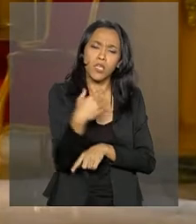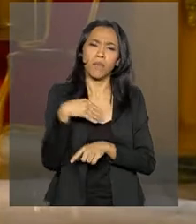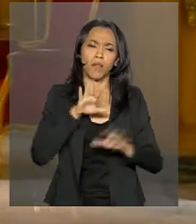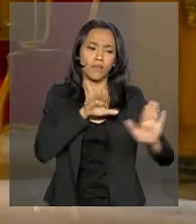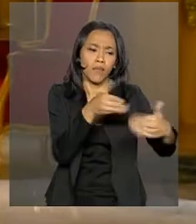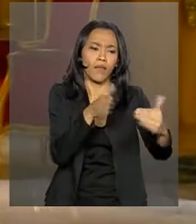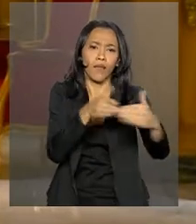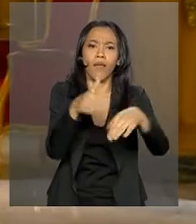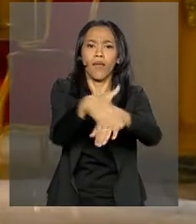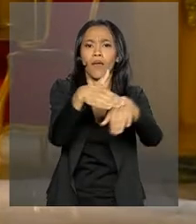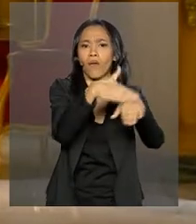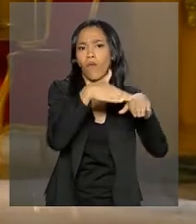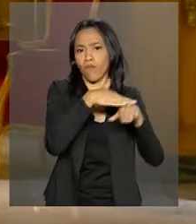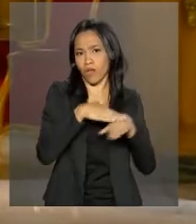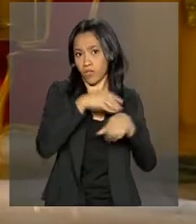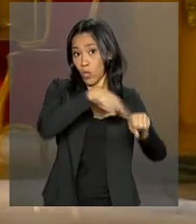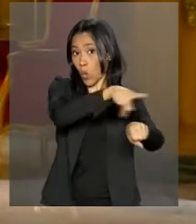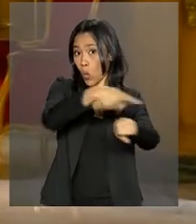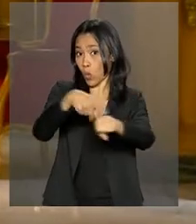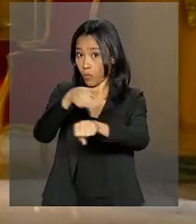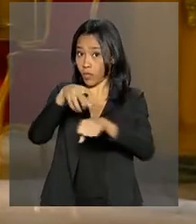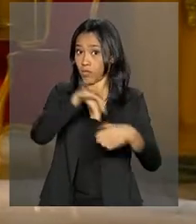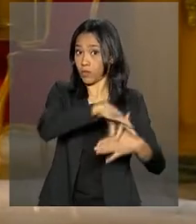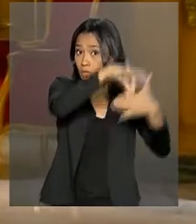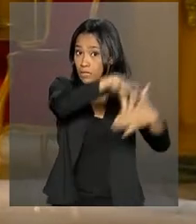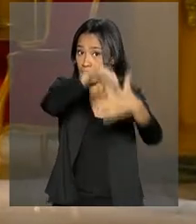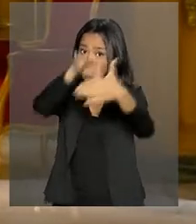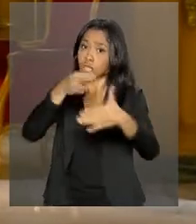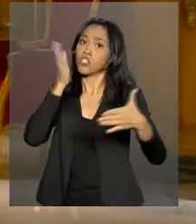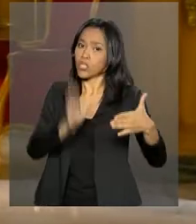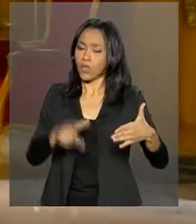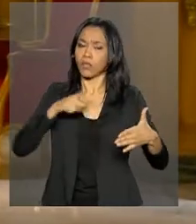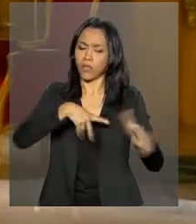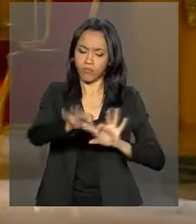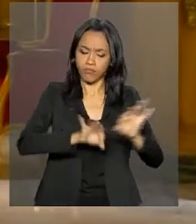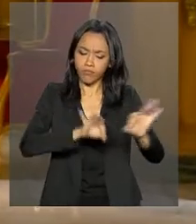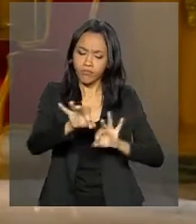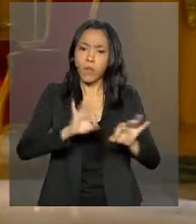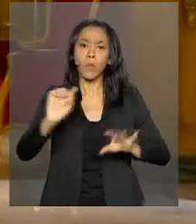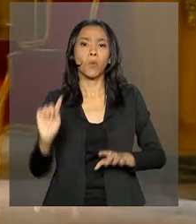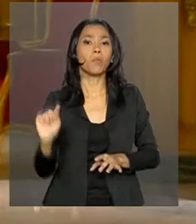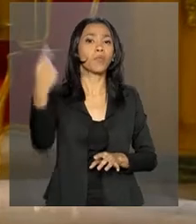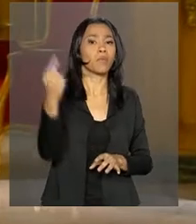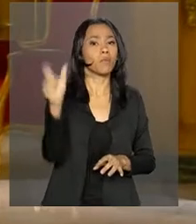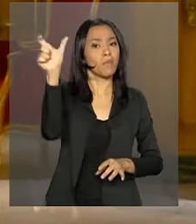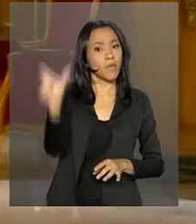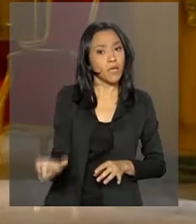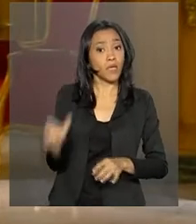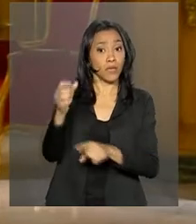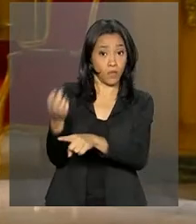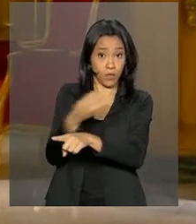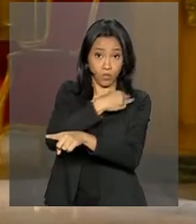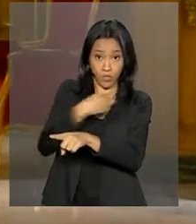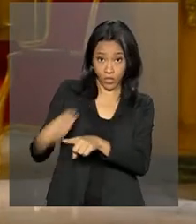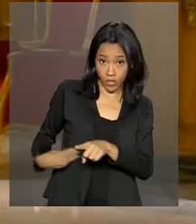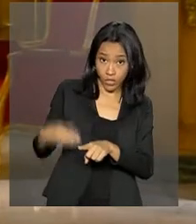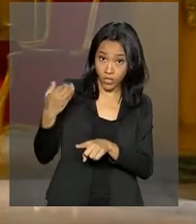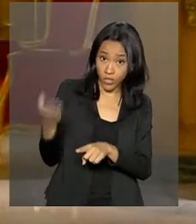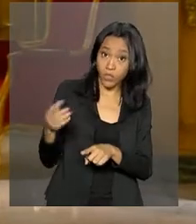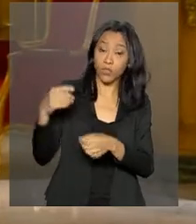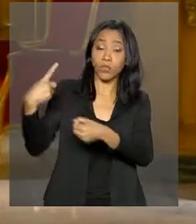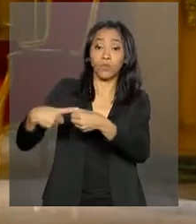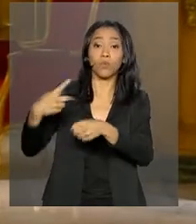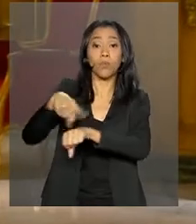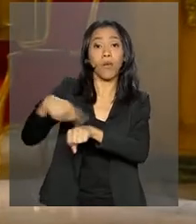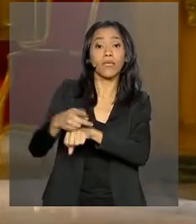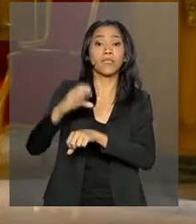líderes presentes. O presidente já tem um encontro previsto com o primeiro-ministro da República de Singapura e